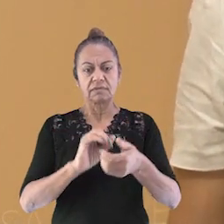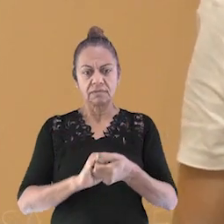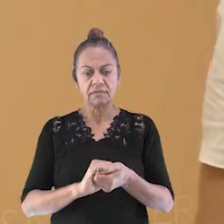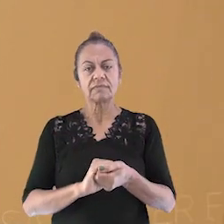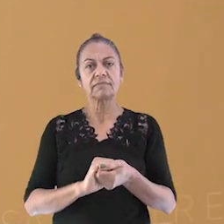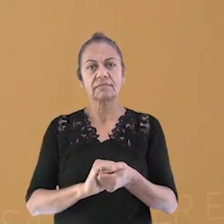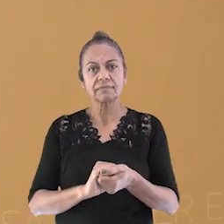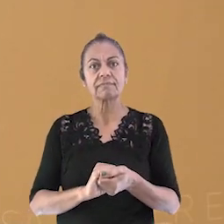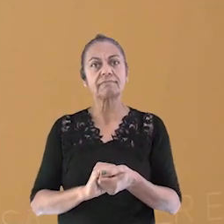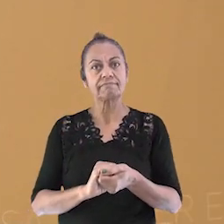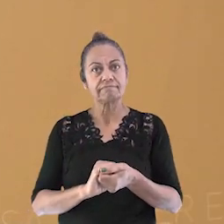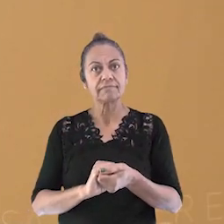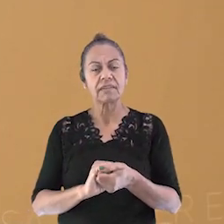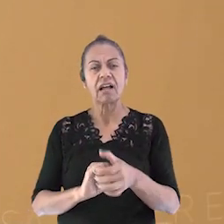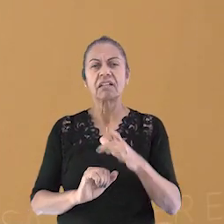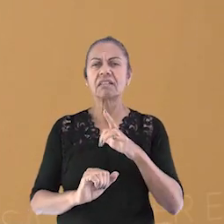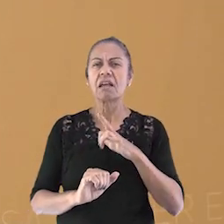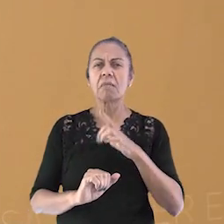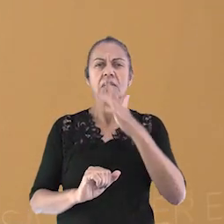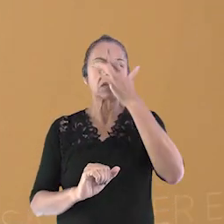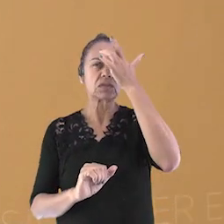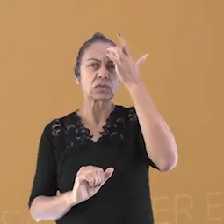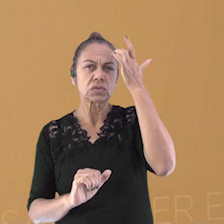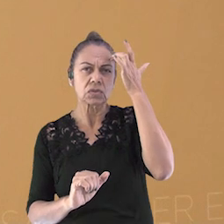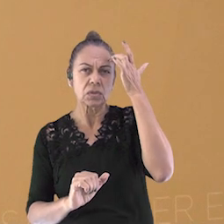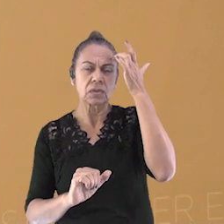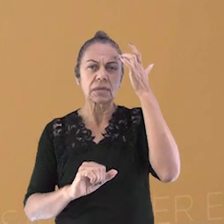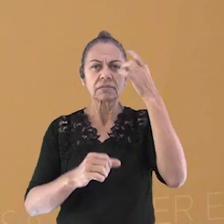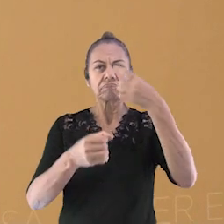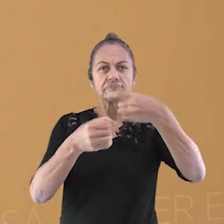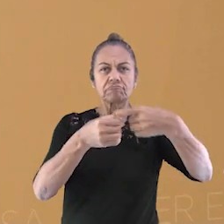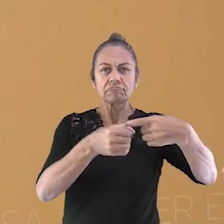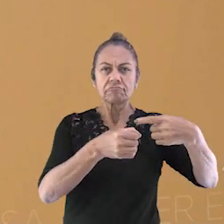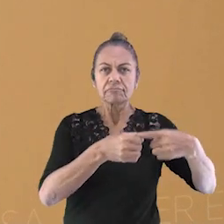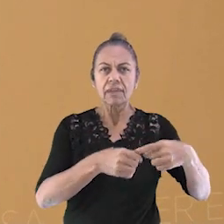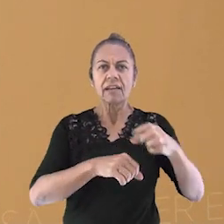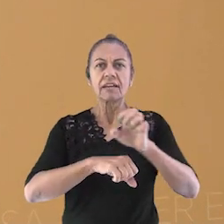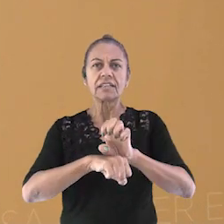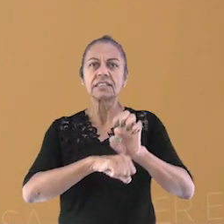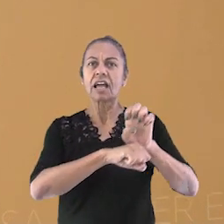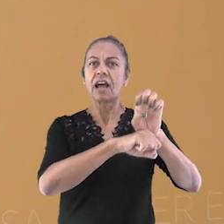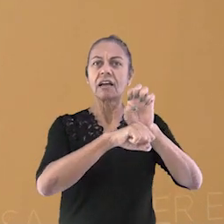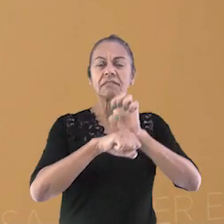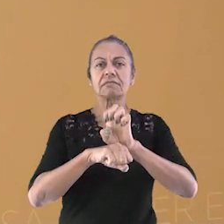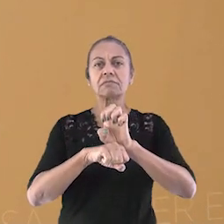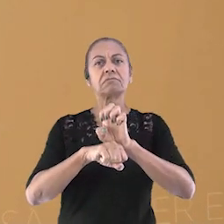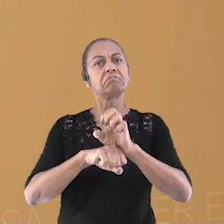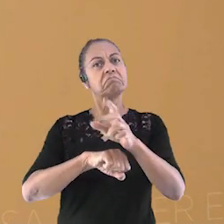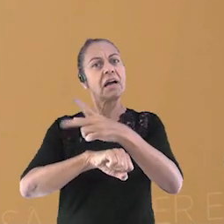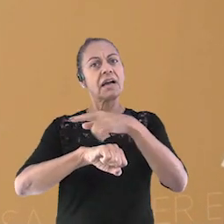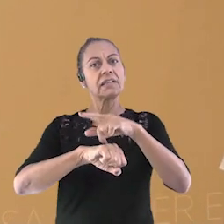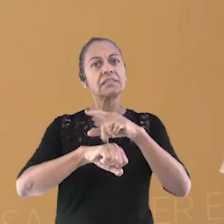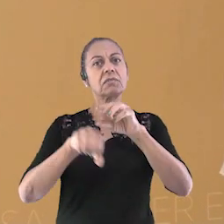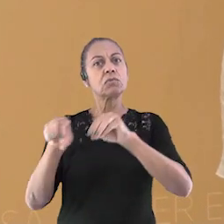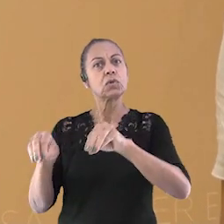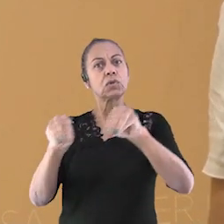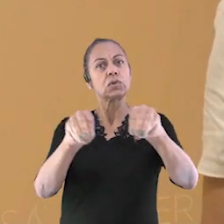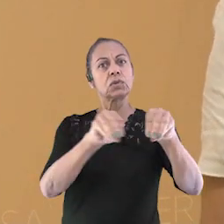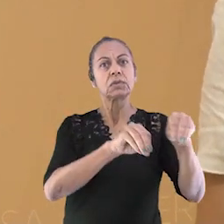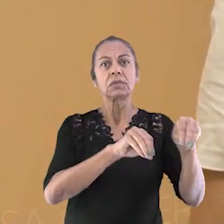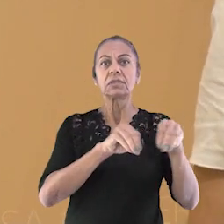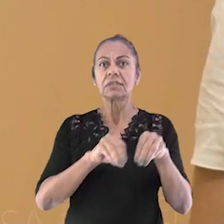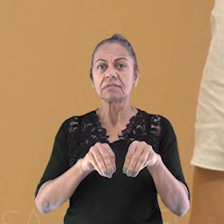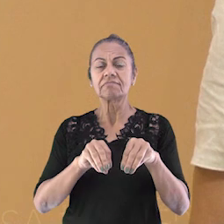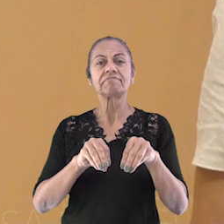Muitas pessoas mudam de município, estado ou até país por vários motivos. Algumas vão estudar,